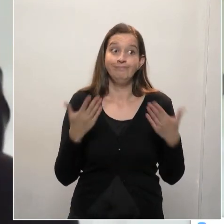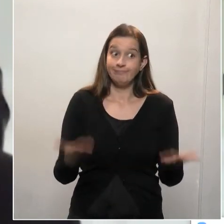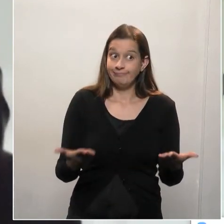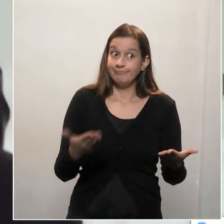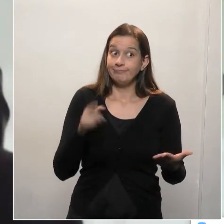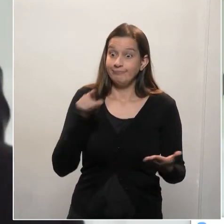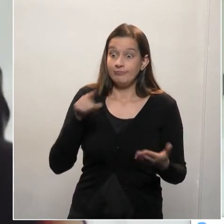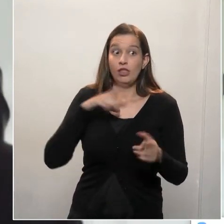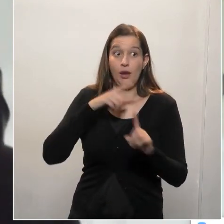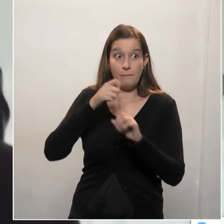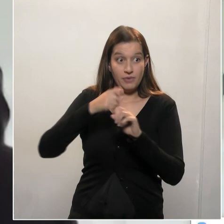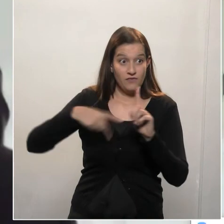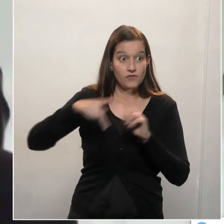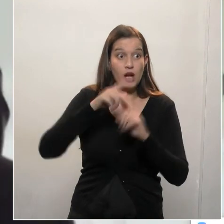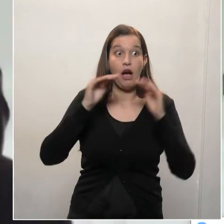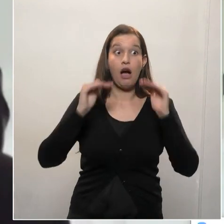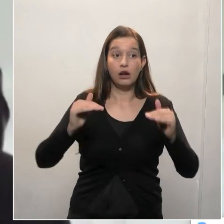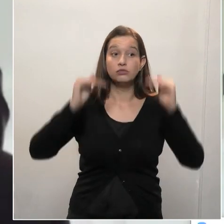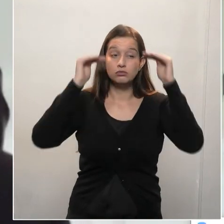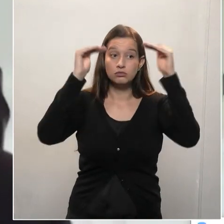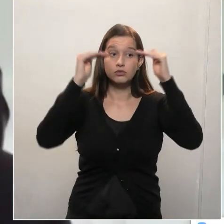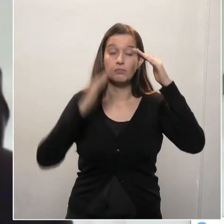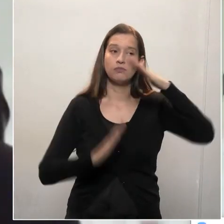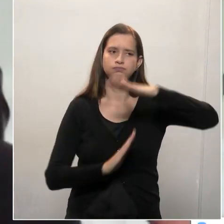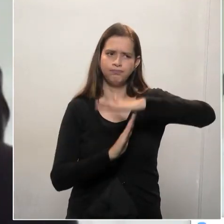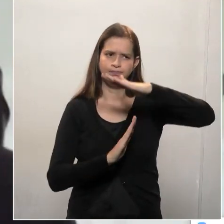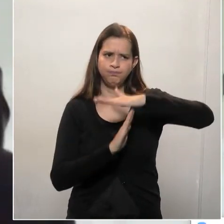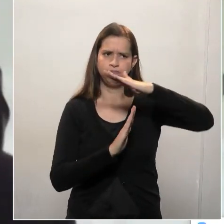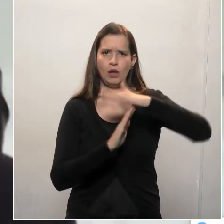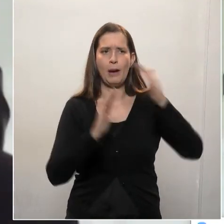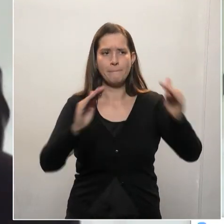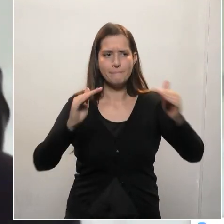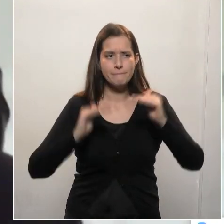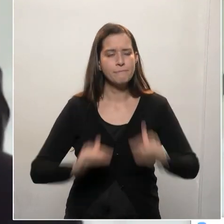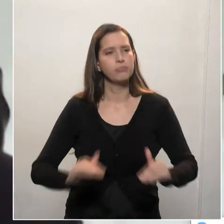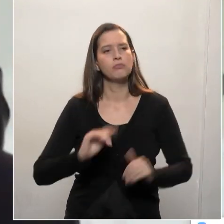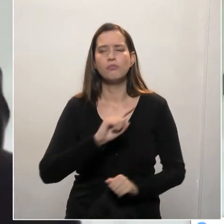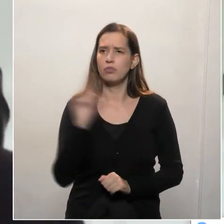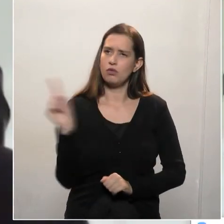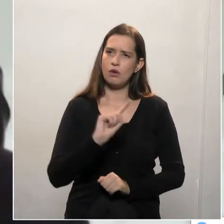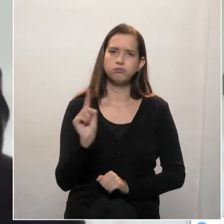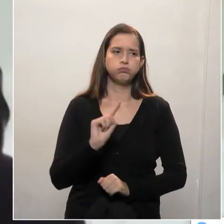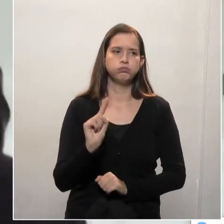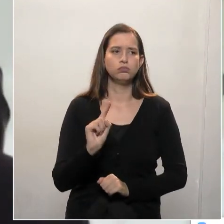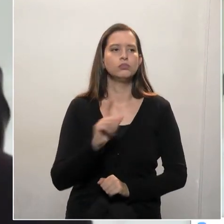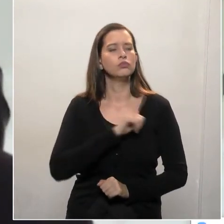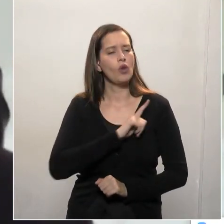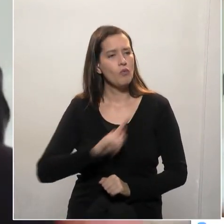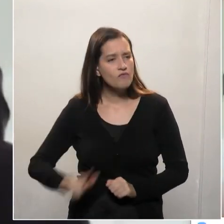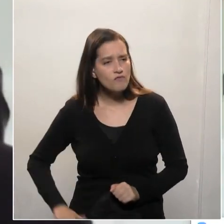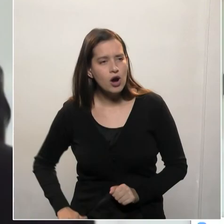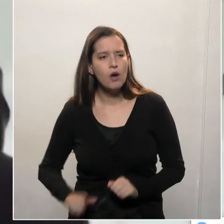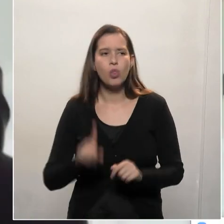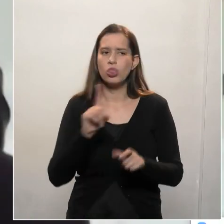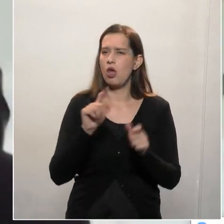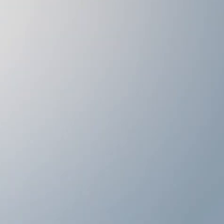e não abaixo do teto. Também estamos requerendo isso e isso não precisa o governo arrumar nenhum artimano.